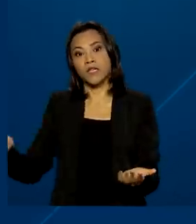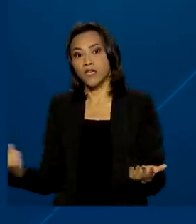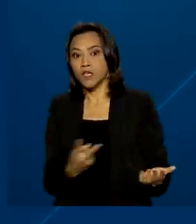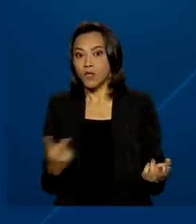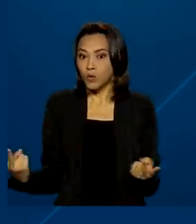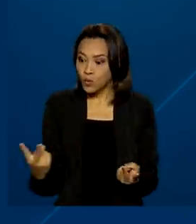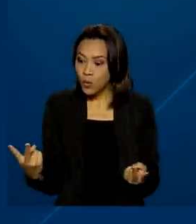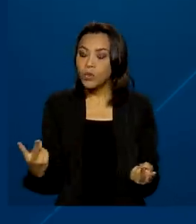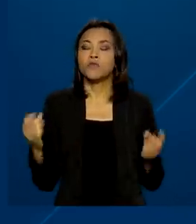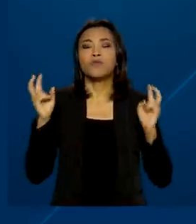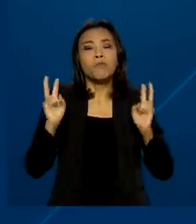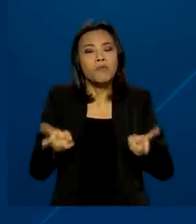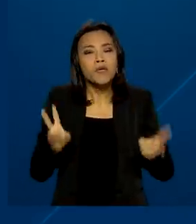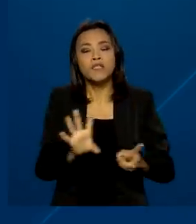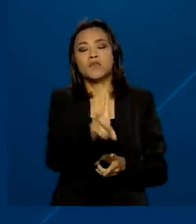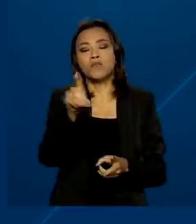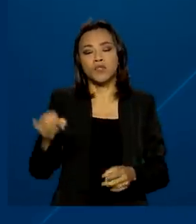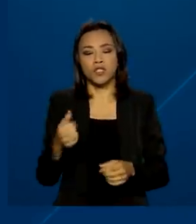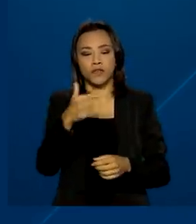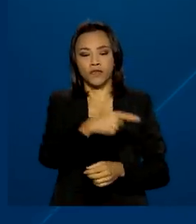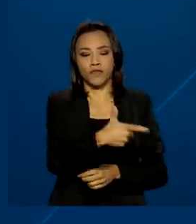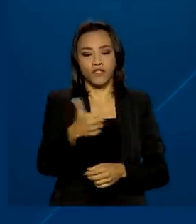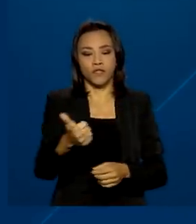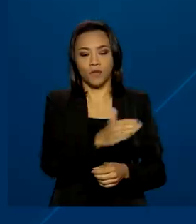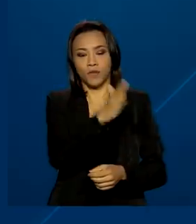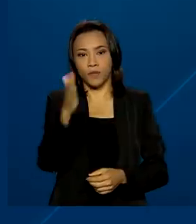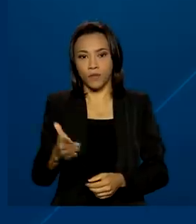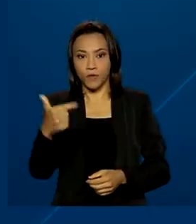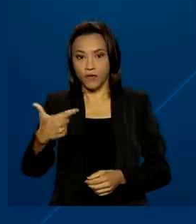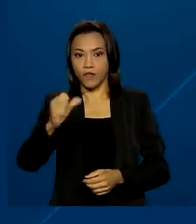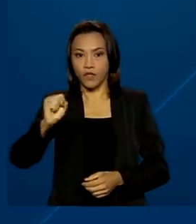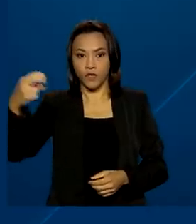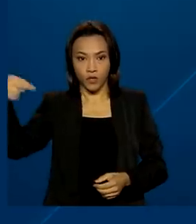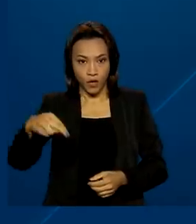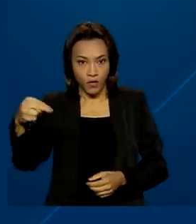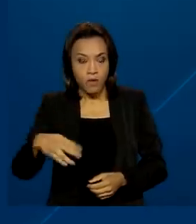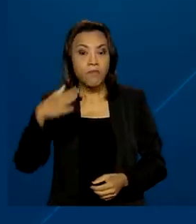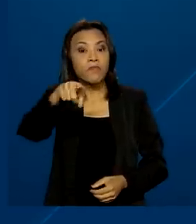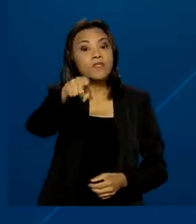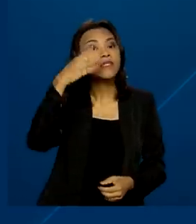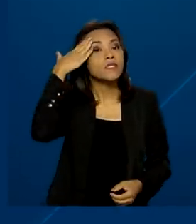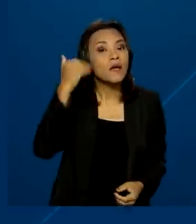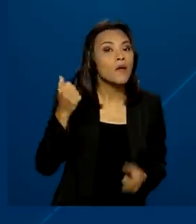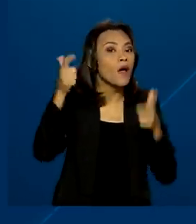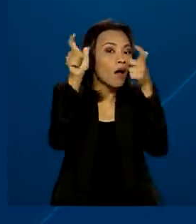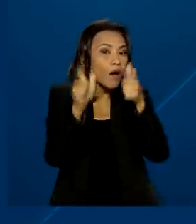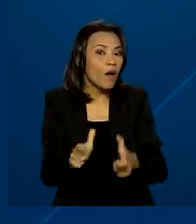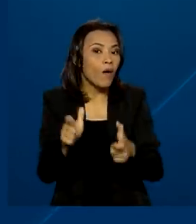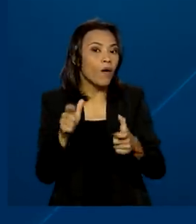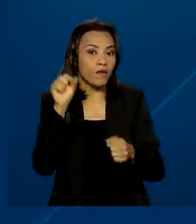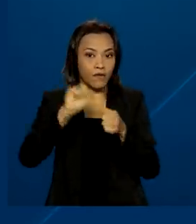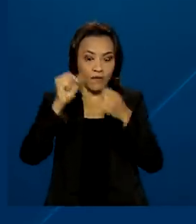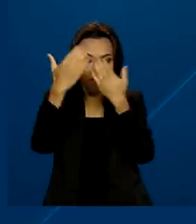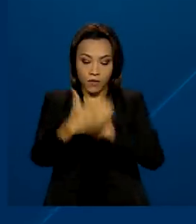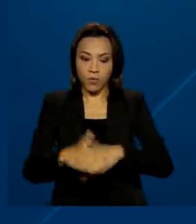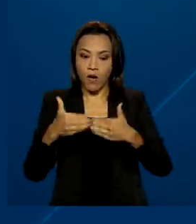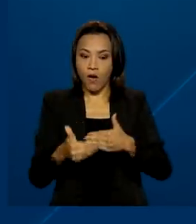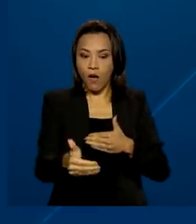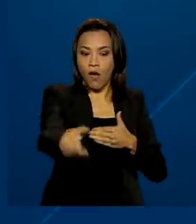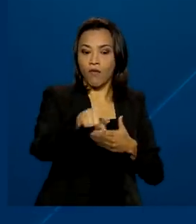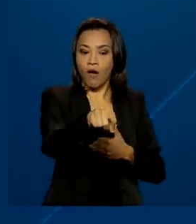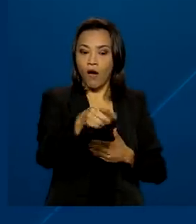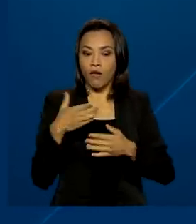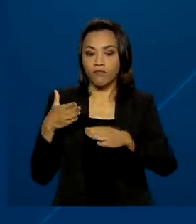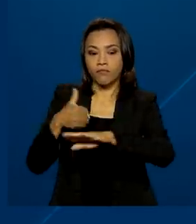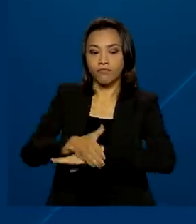mesma data, dias 21 e 28 de novembro. Para saber o local da realização da prova, acesse o site